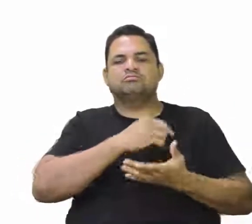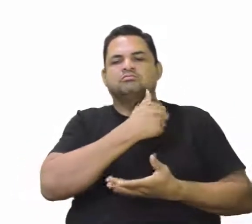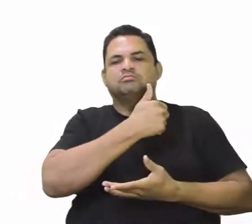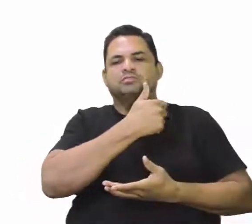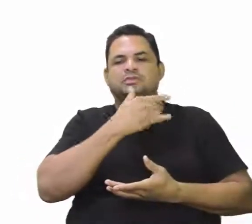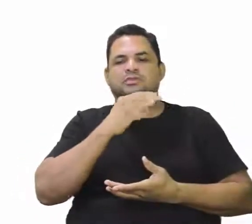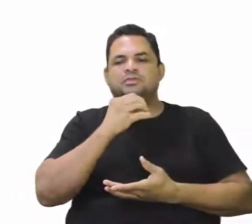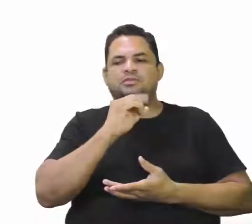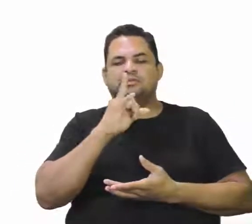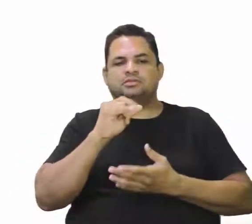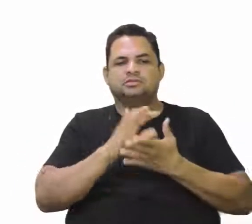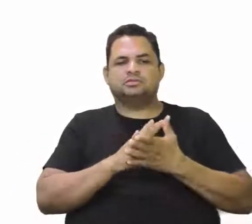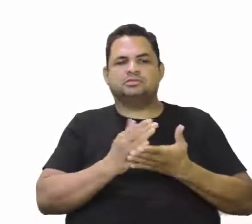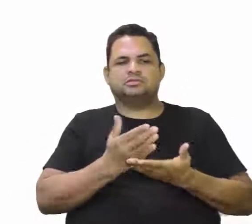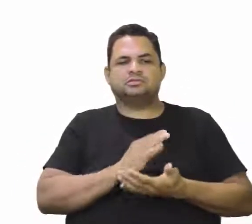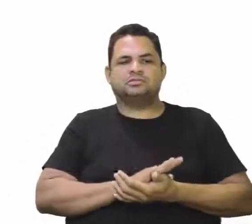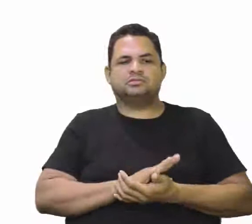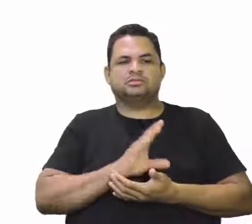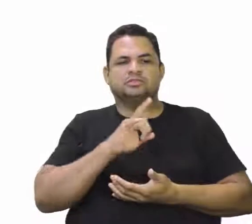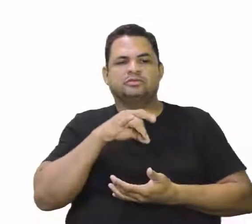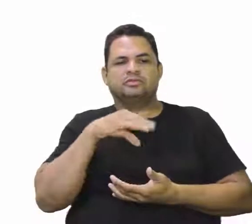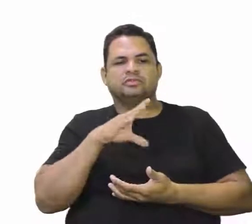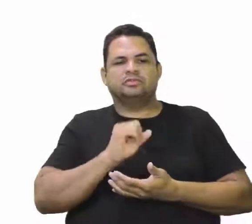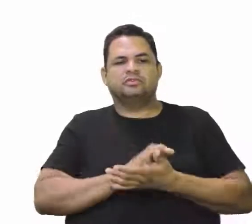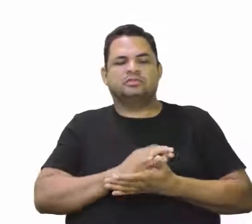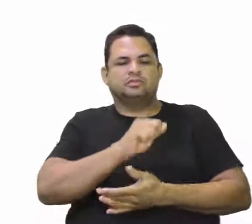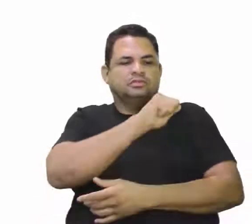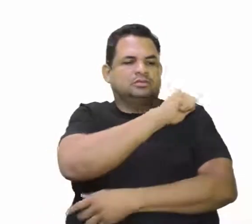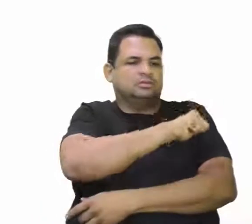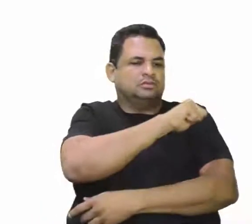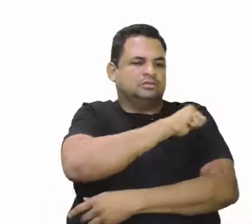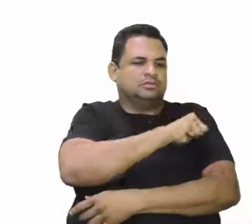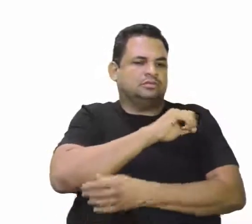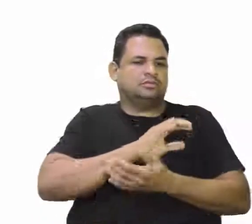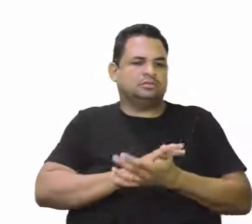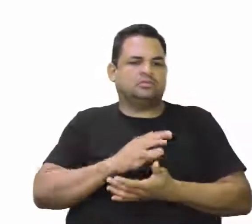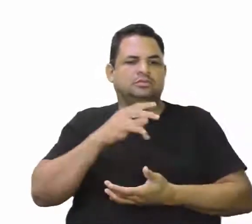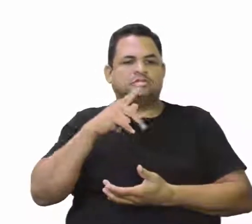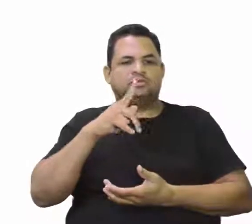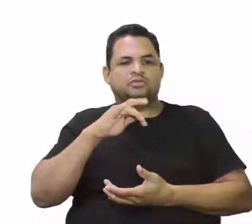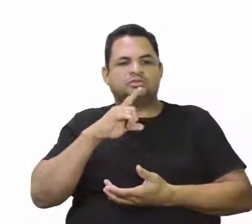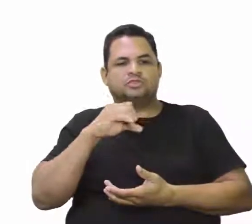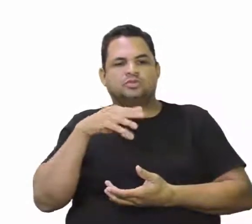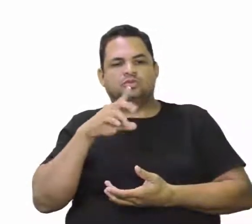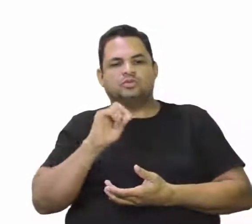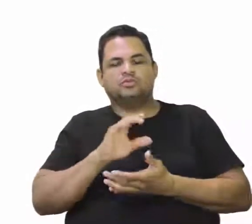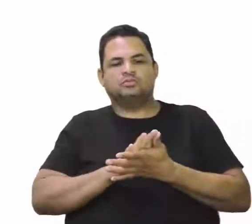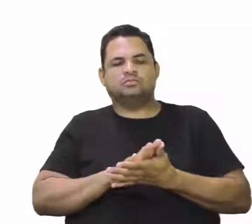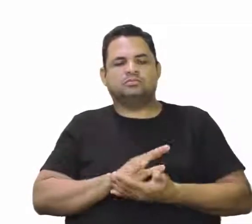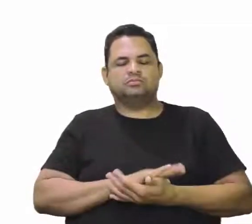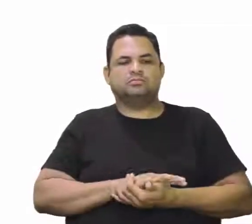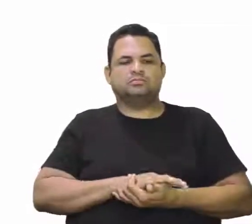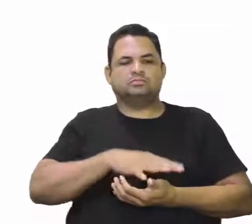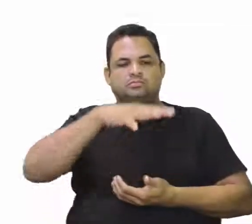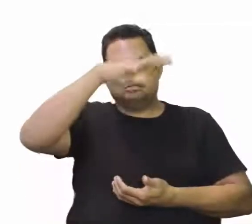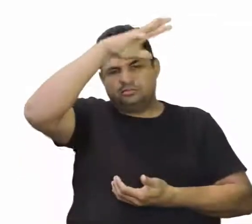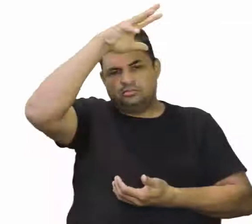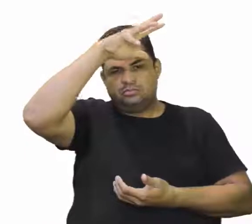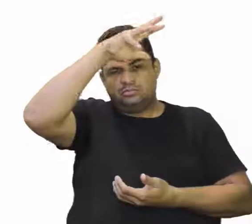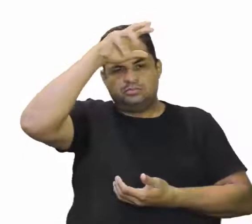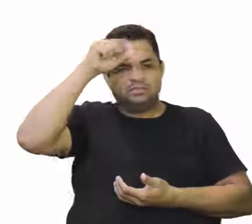Salvador, Rio de Janeiro, Porto Seguro, Manaus,